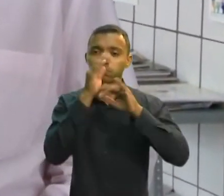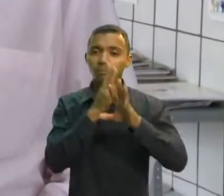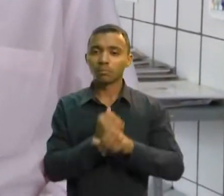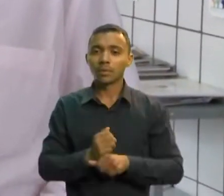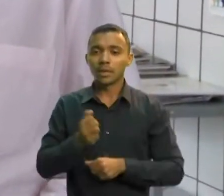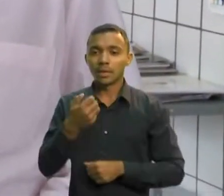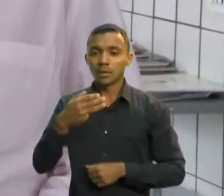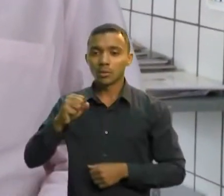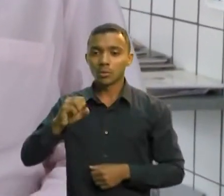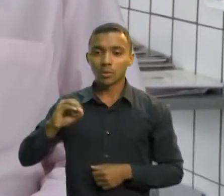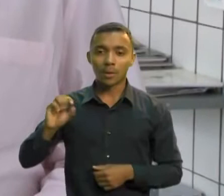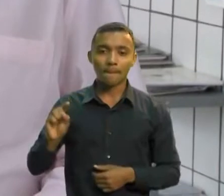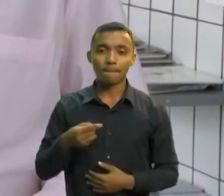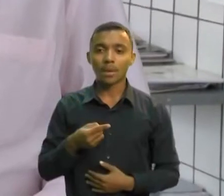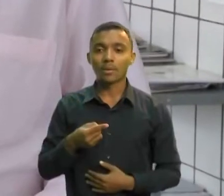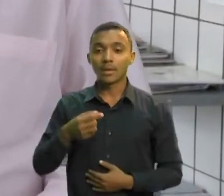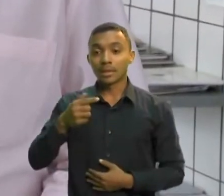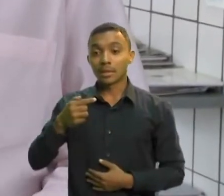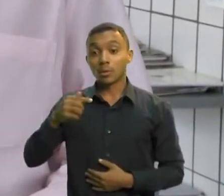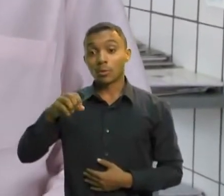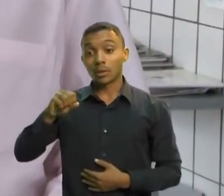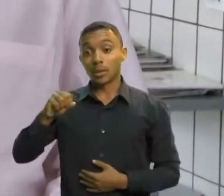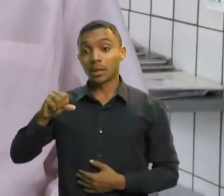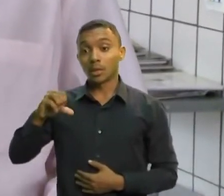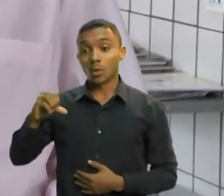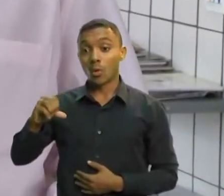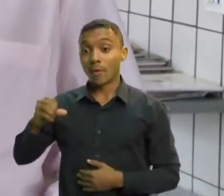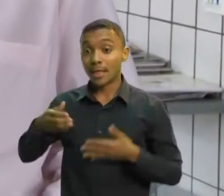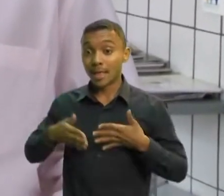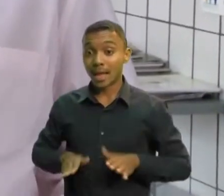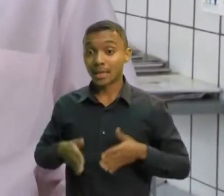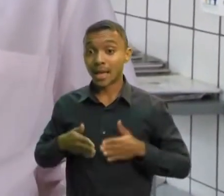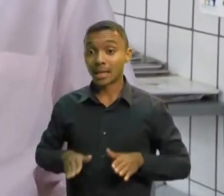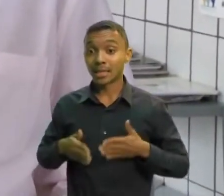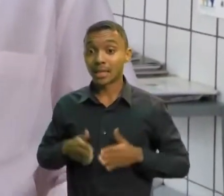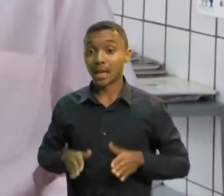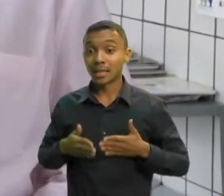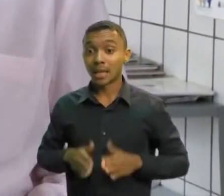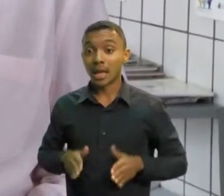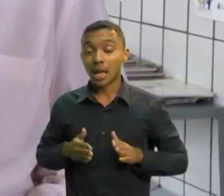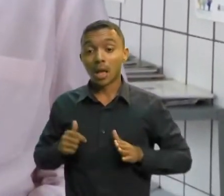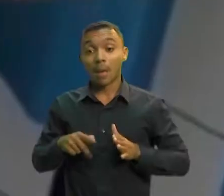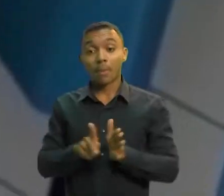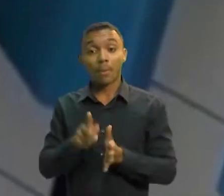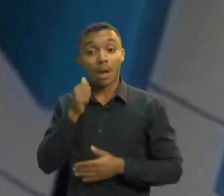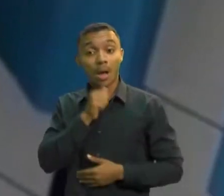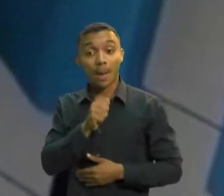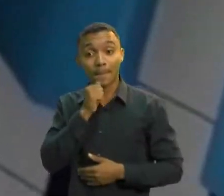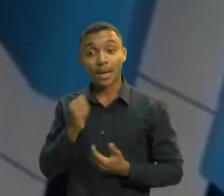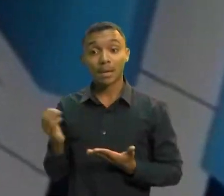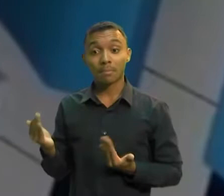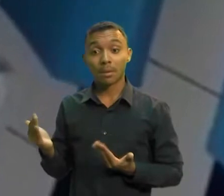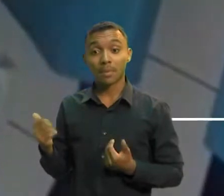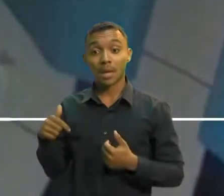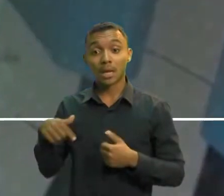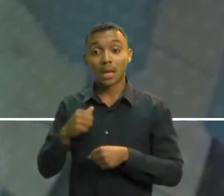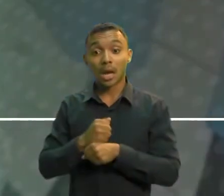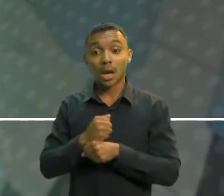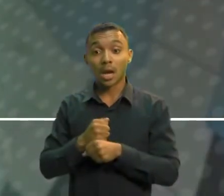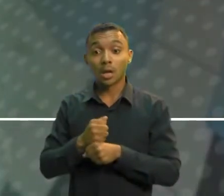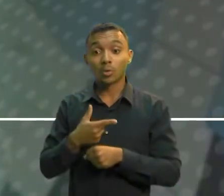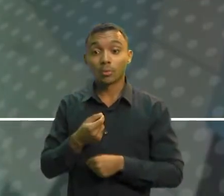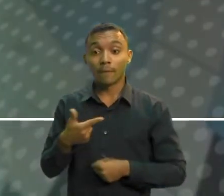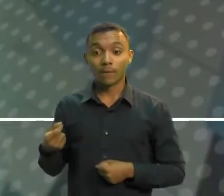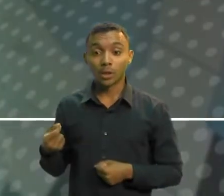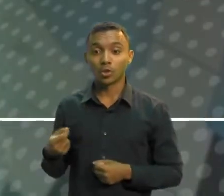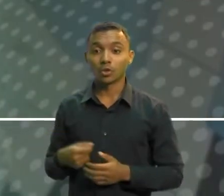.780 nascimentos de filhos de mães adolescentes em 2020. De acordo com o sistema de informações